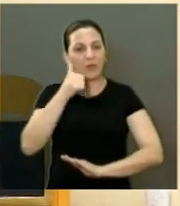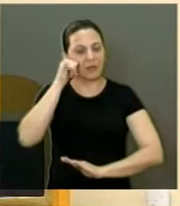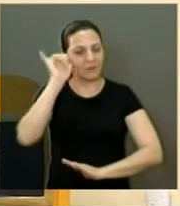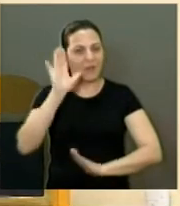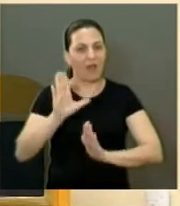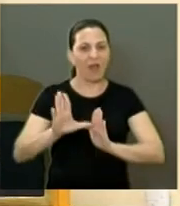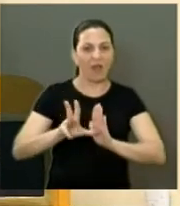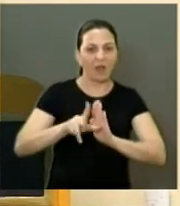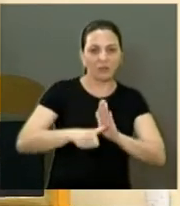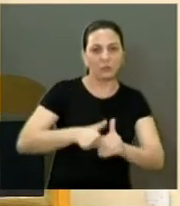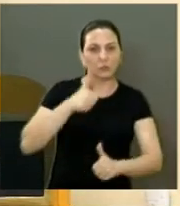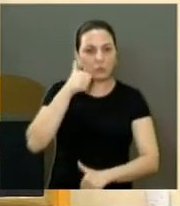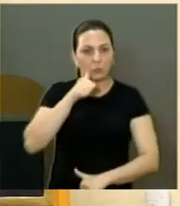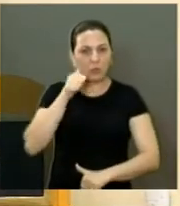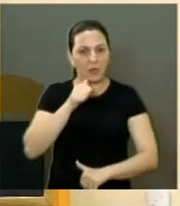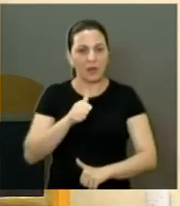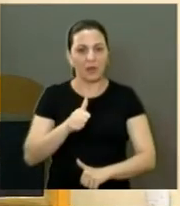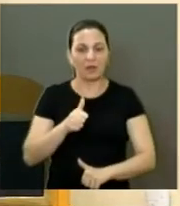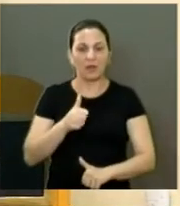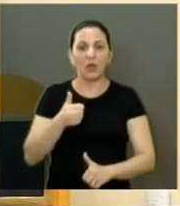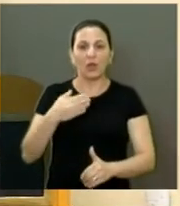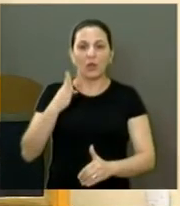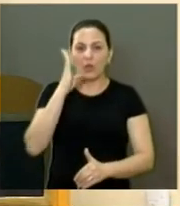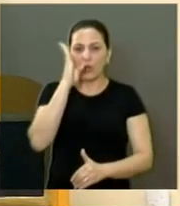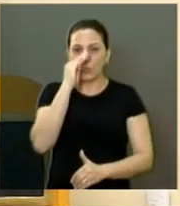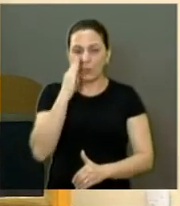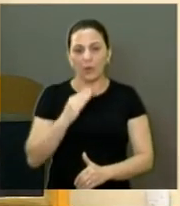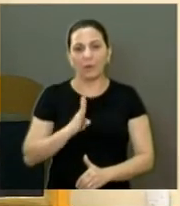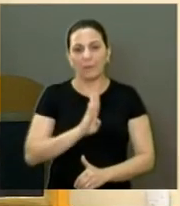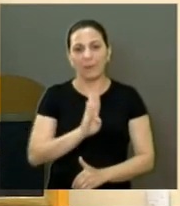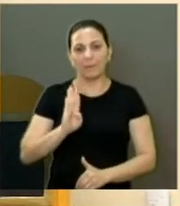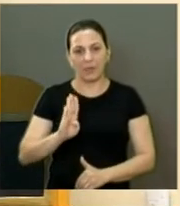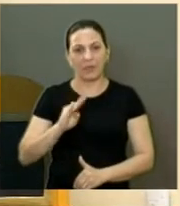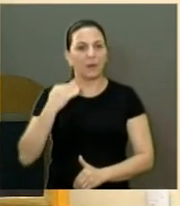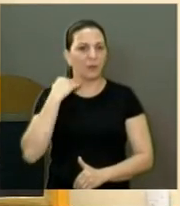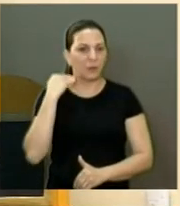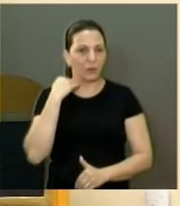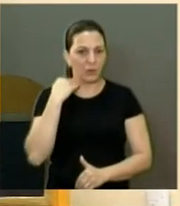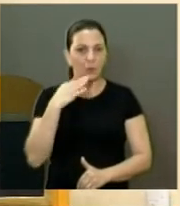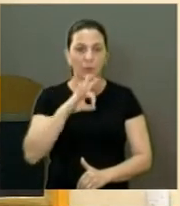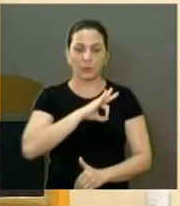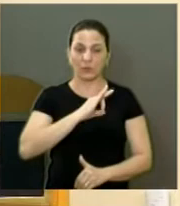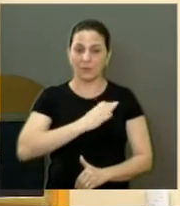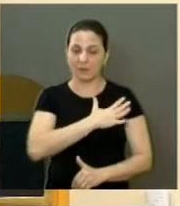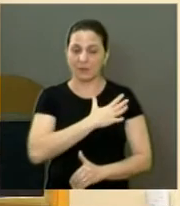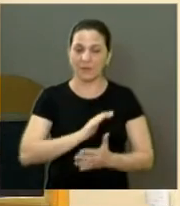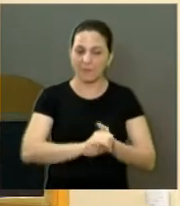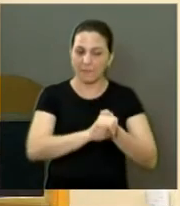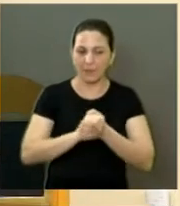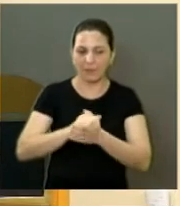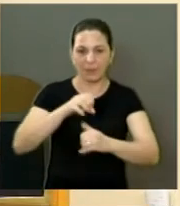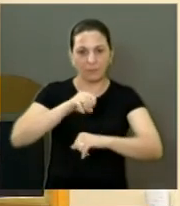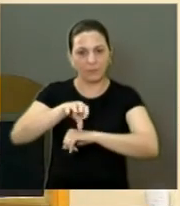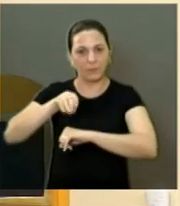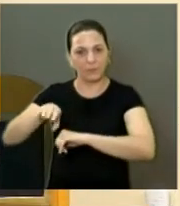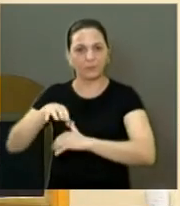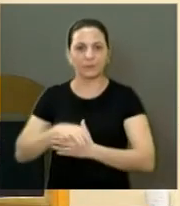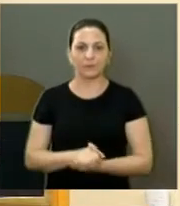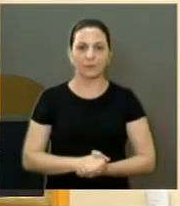de o nosso cumprimento a toda a corporação da Polícia Militar de Anacuara. Também